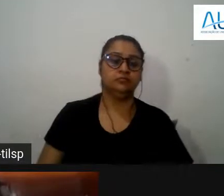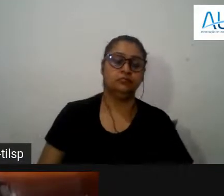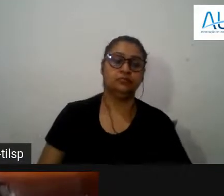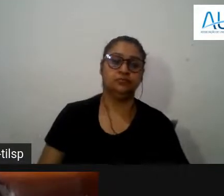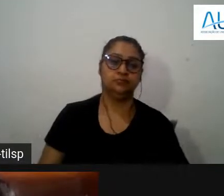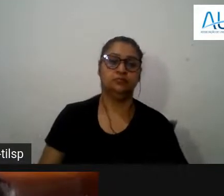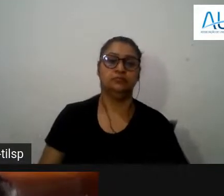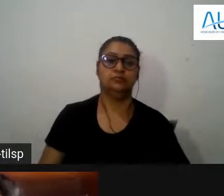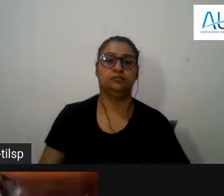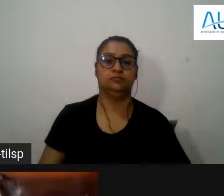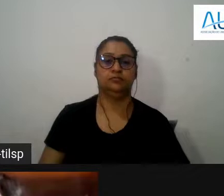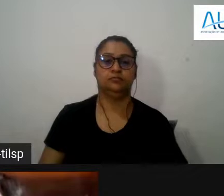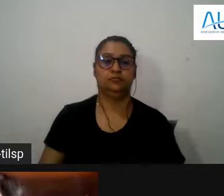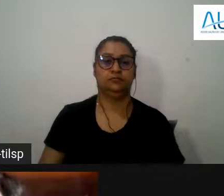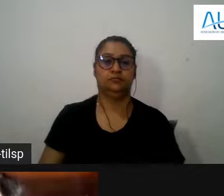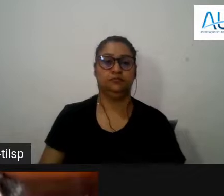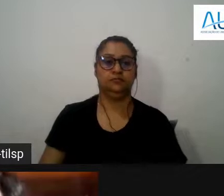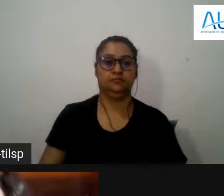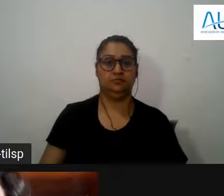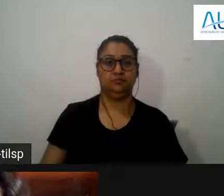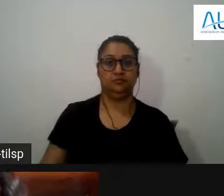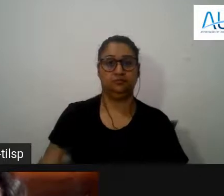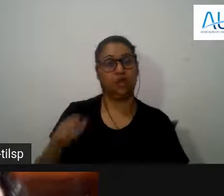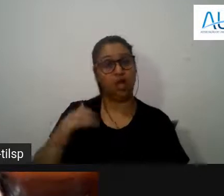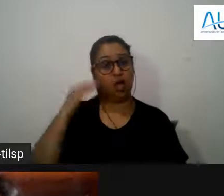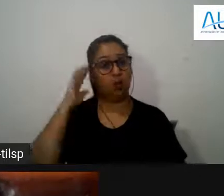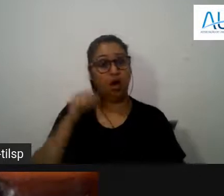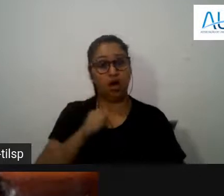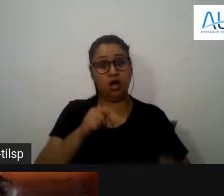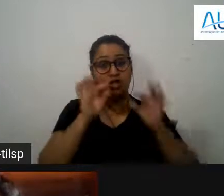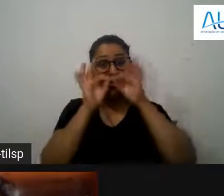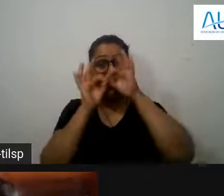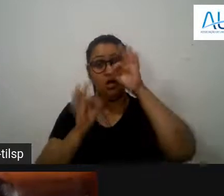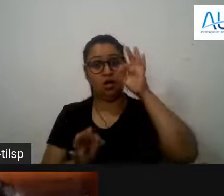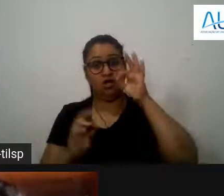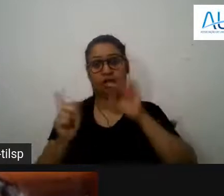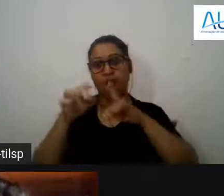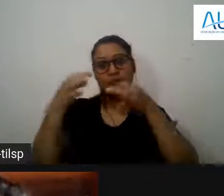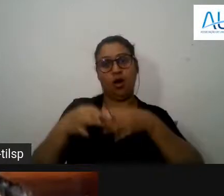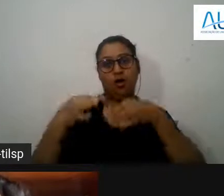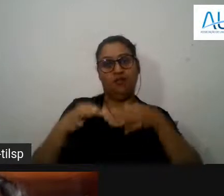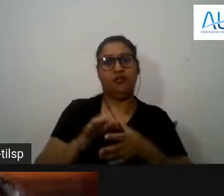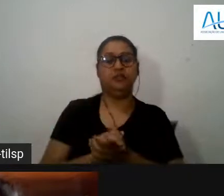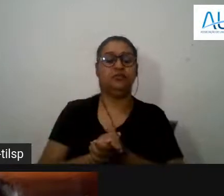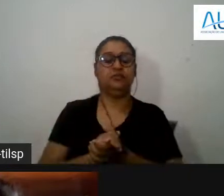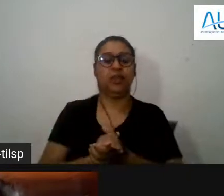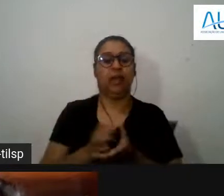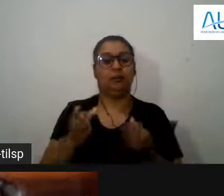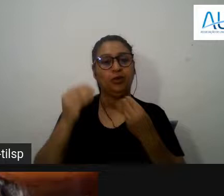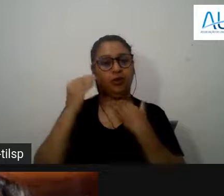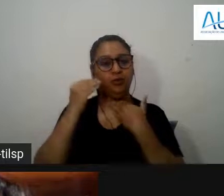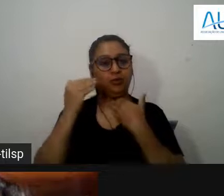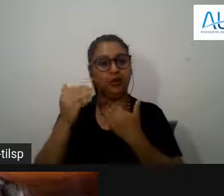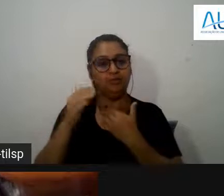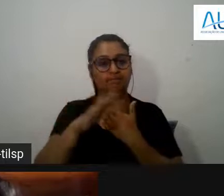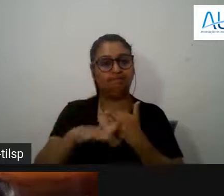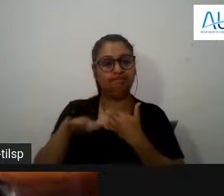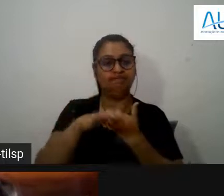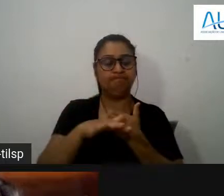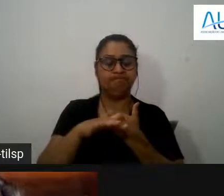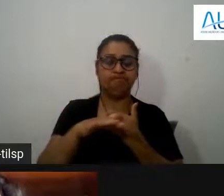creio não ter ultrapassado muito foi perfeito Matilde muito obrigada por sua